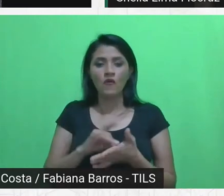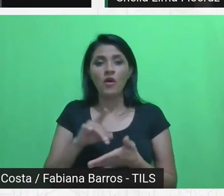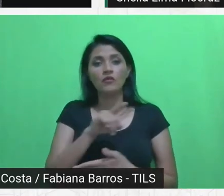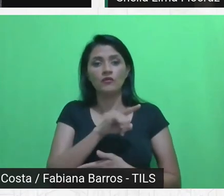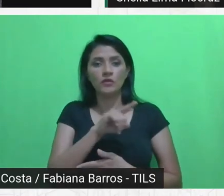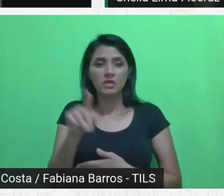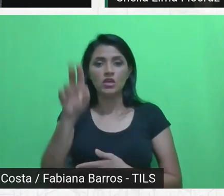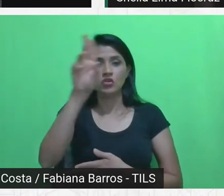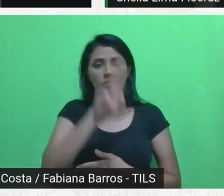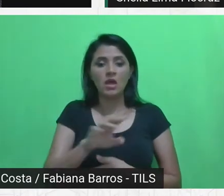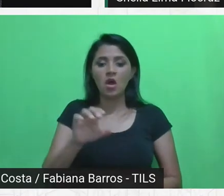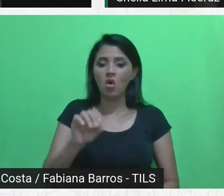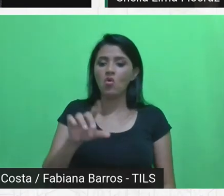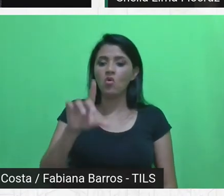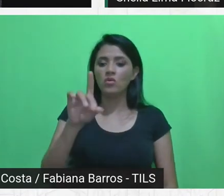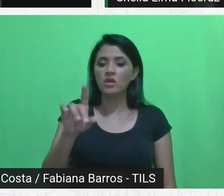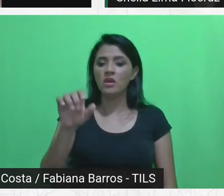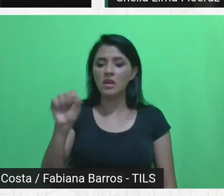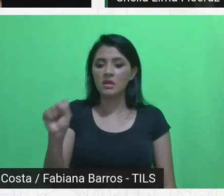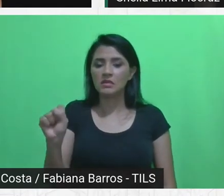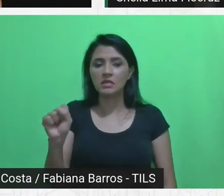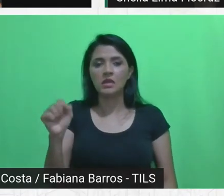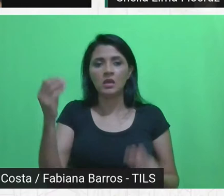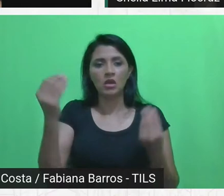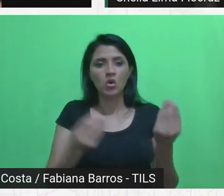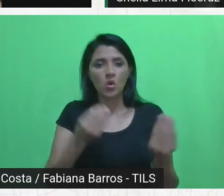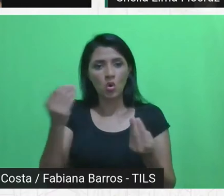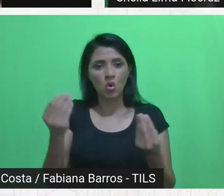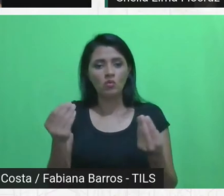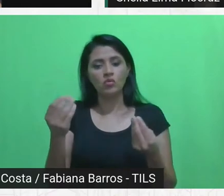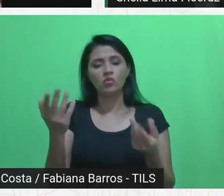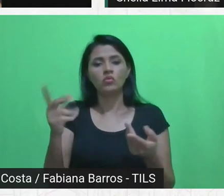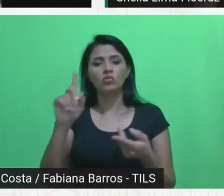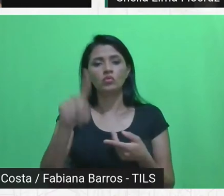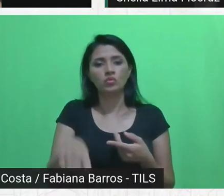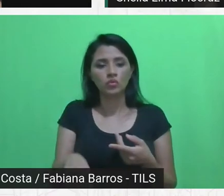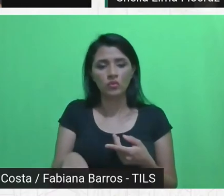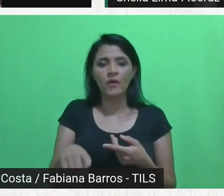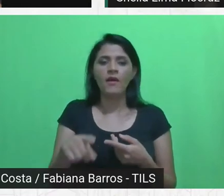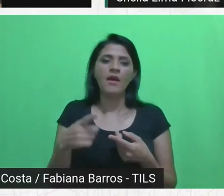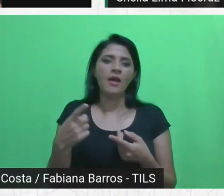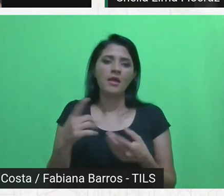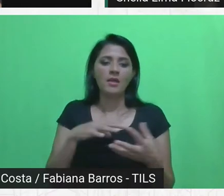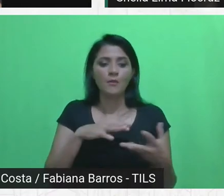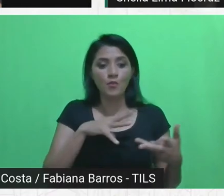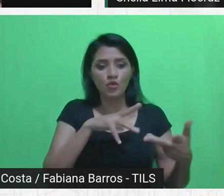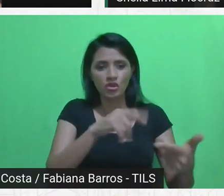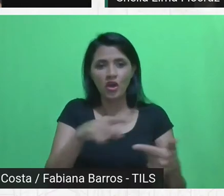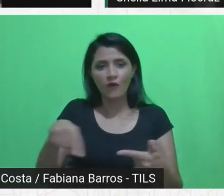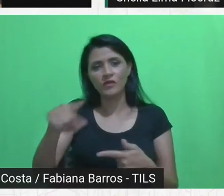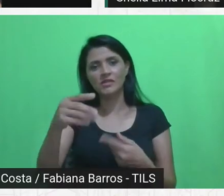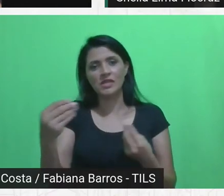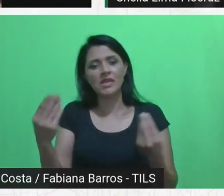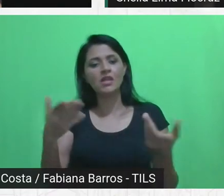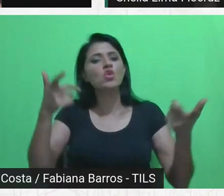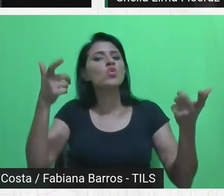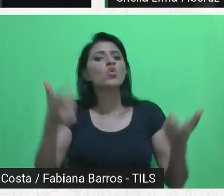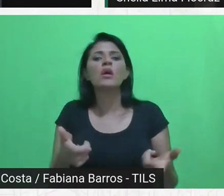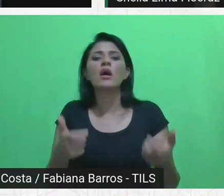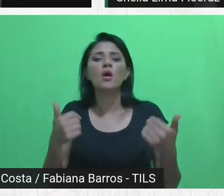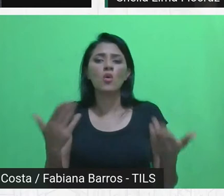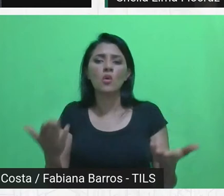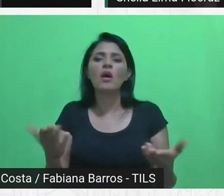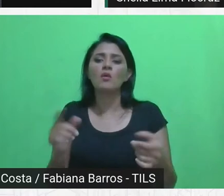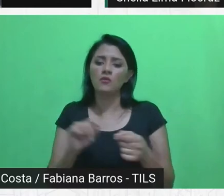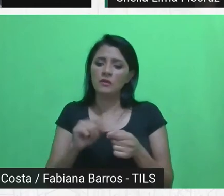UDS como um instrumento que é mundial, vocês trazerem para o local e transformar isso em uma coisa